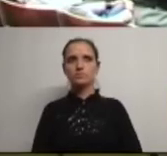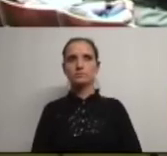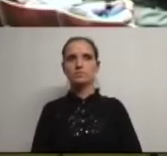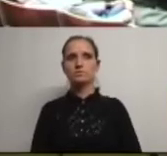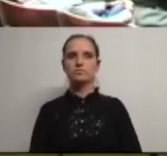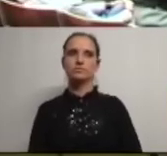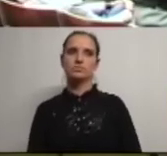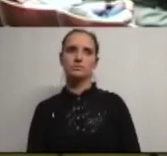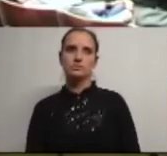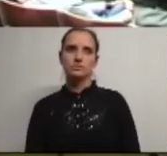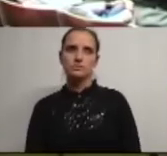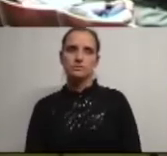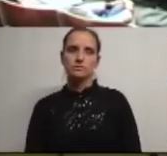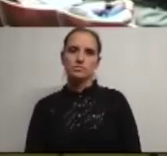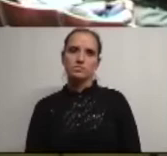Sr.